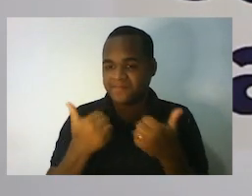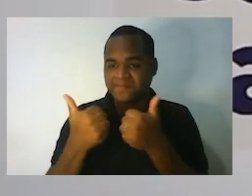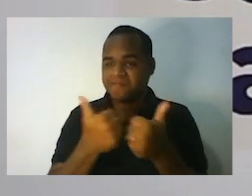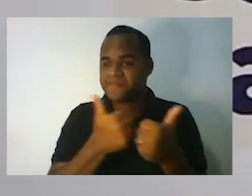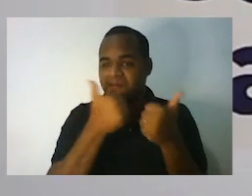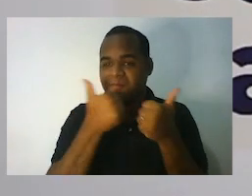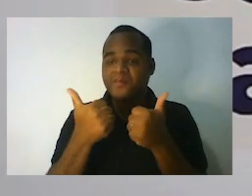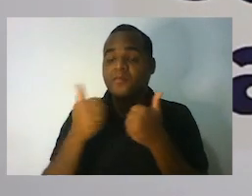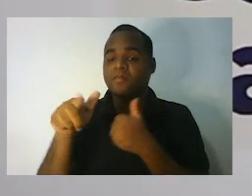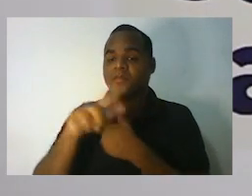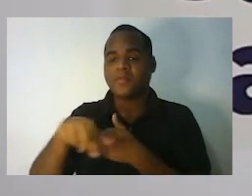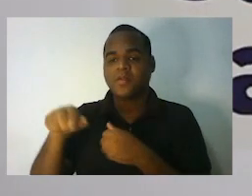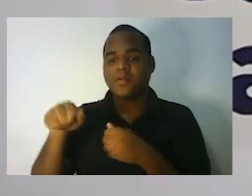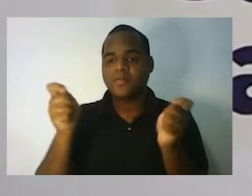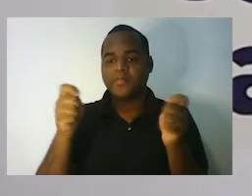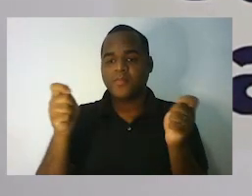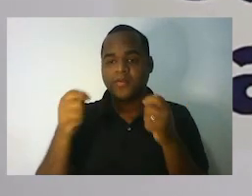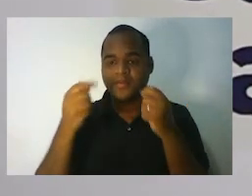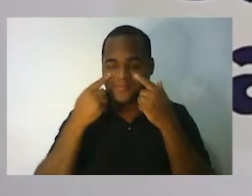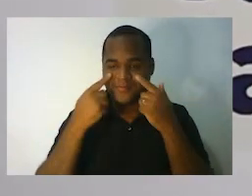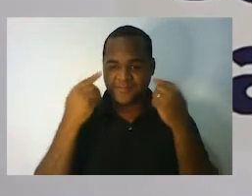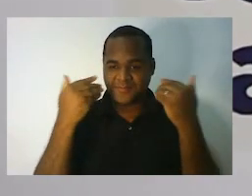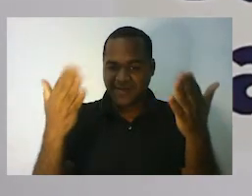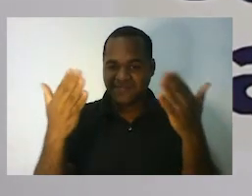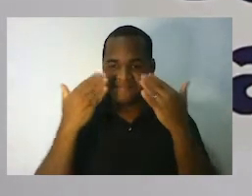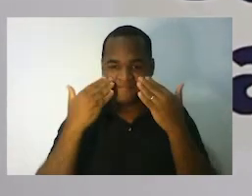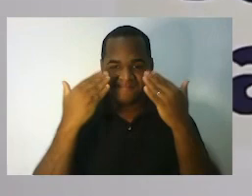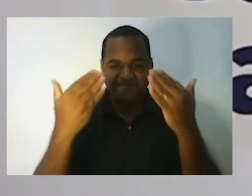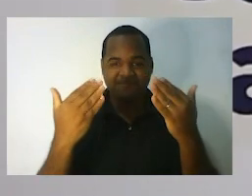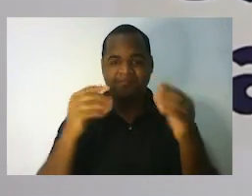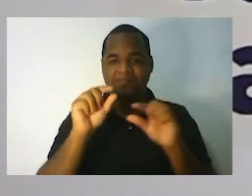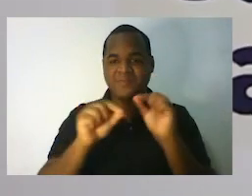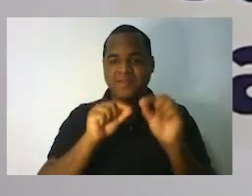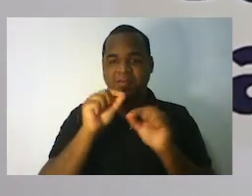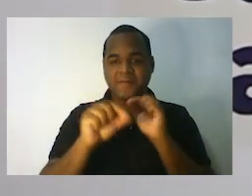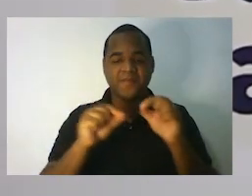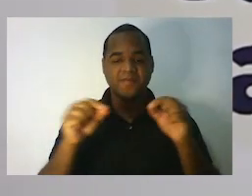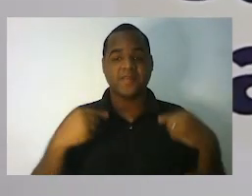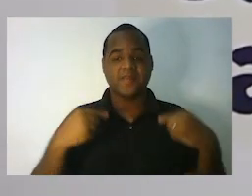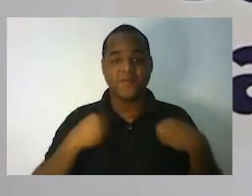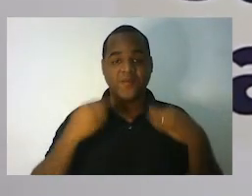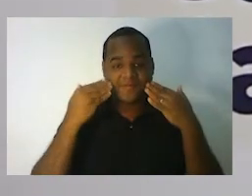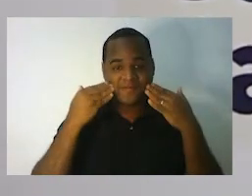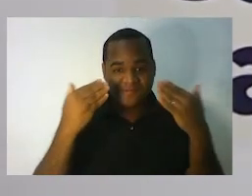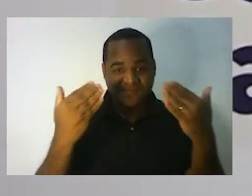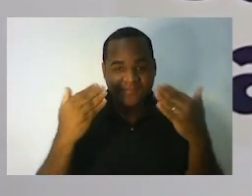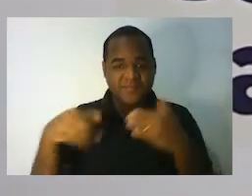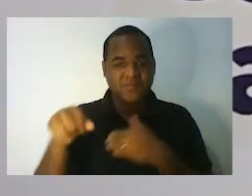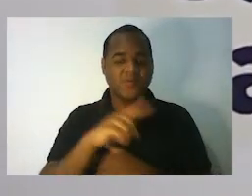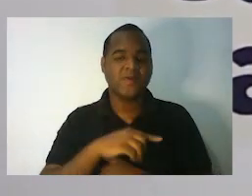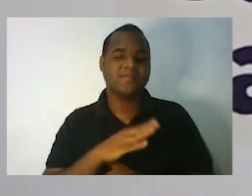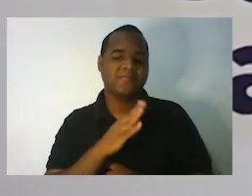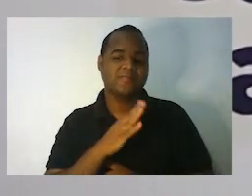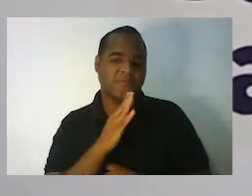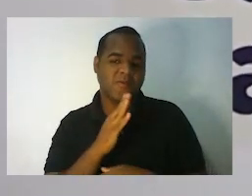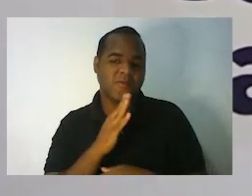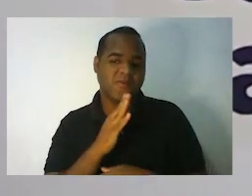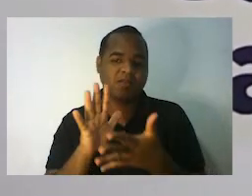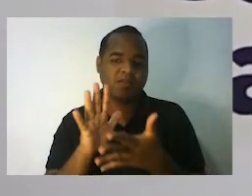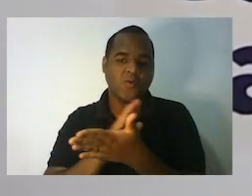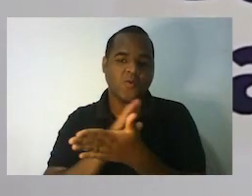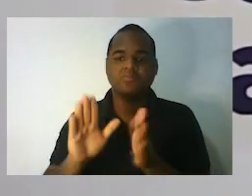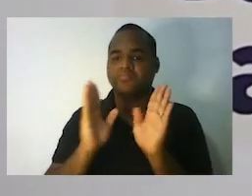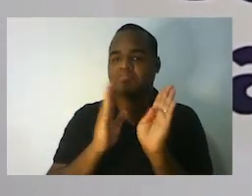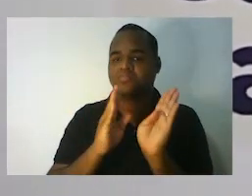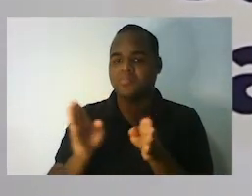Vamos já para uma apresentação na tela. Vamos apresentar, mas já para a que até aqui você